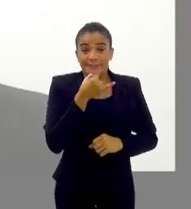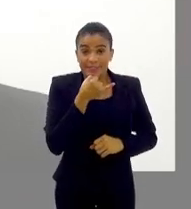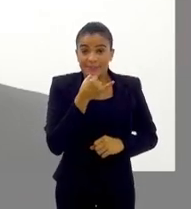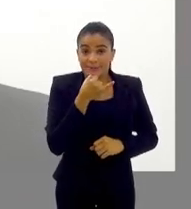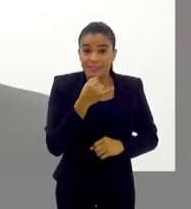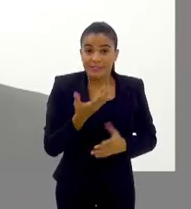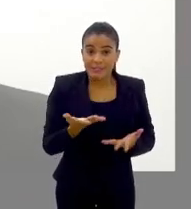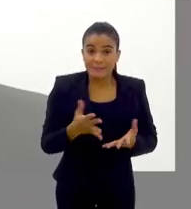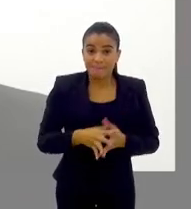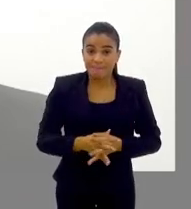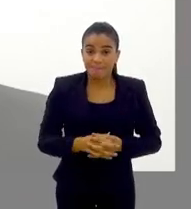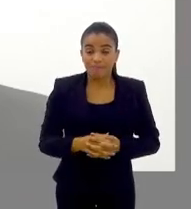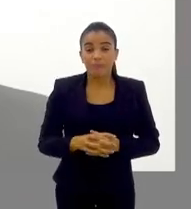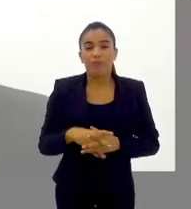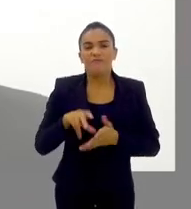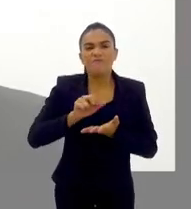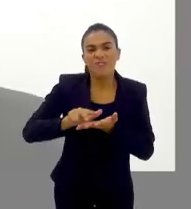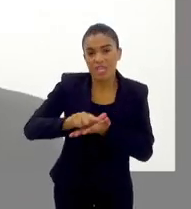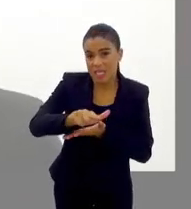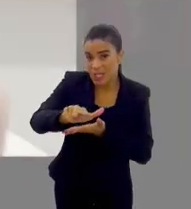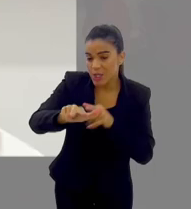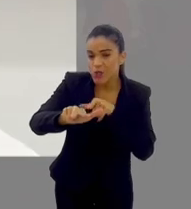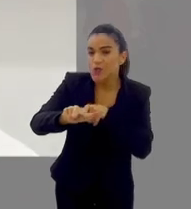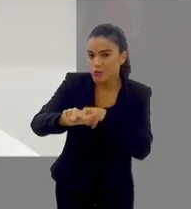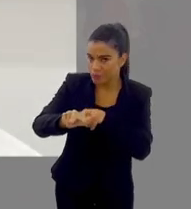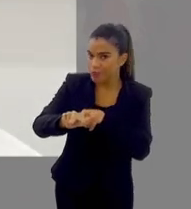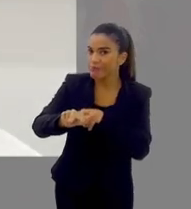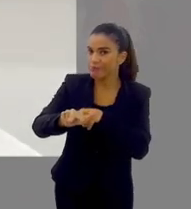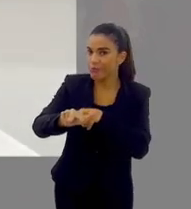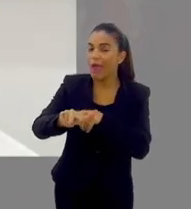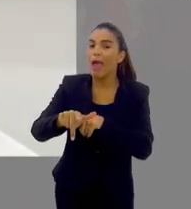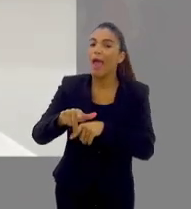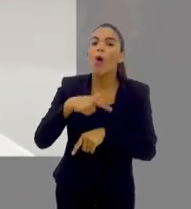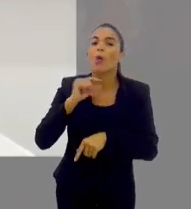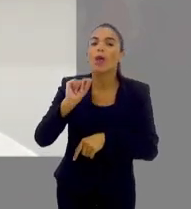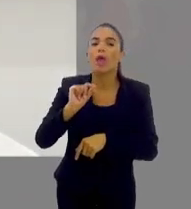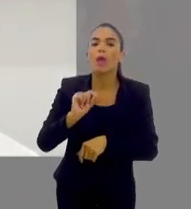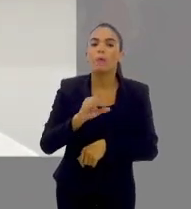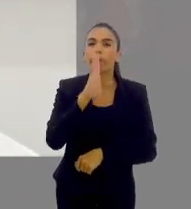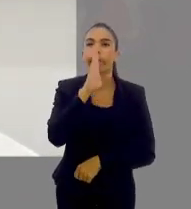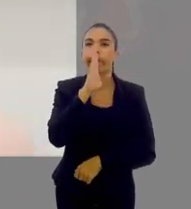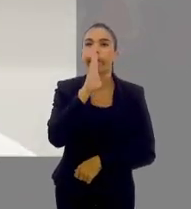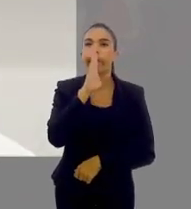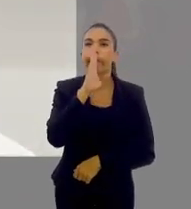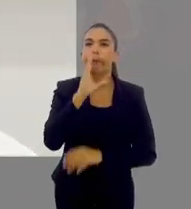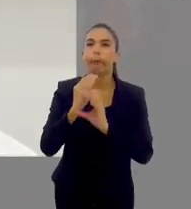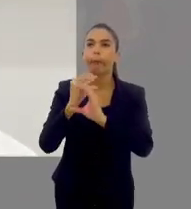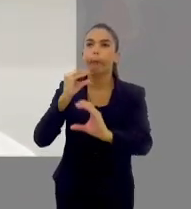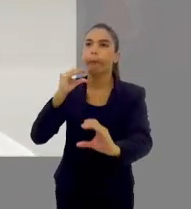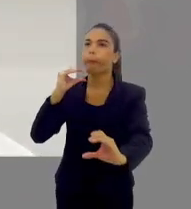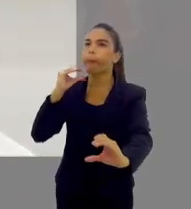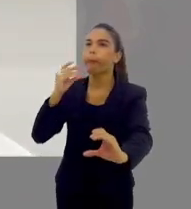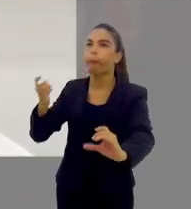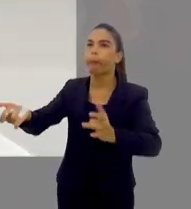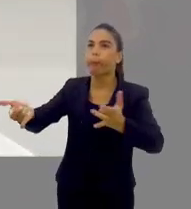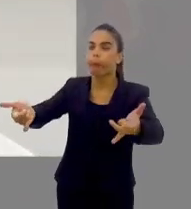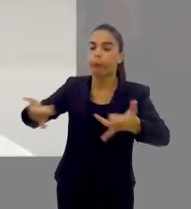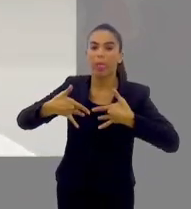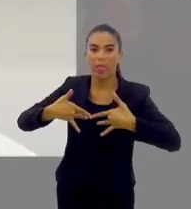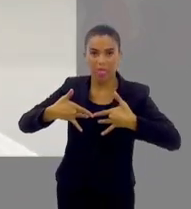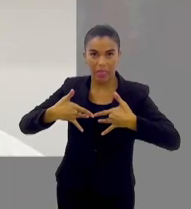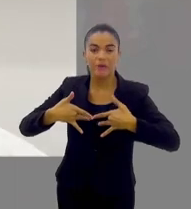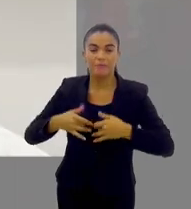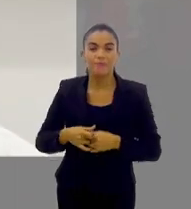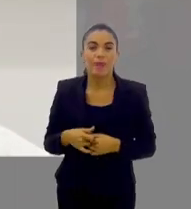Felizmente, a dengue, os vírus, você sabe que vírus, ele é um parasita, né, ele fica com a gente por muitos anos, alguns